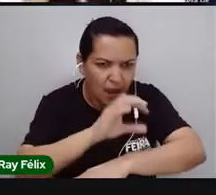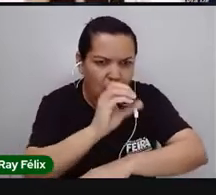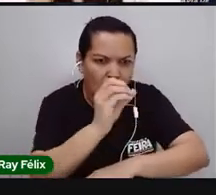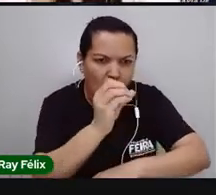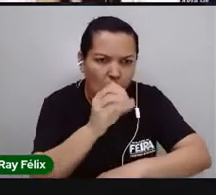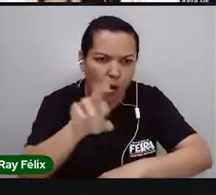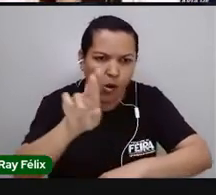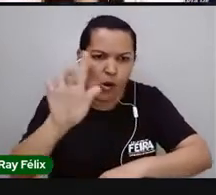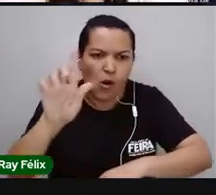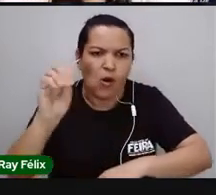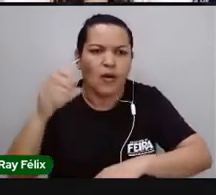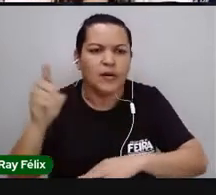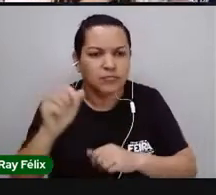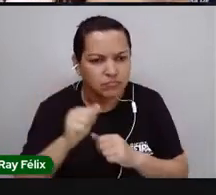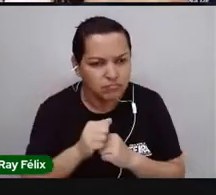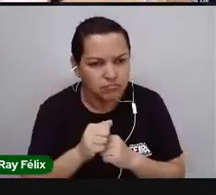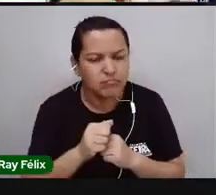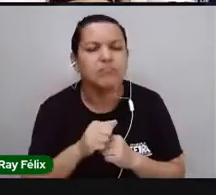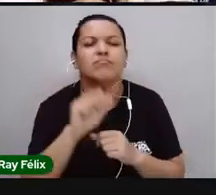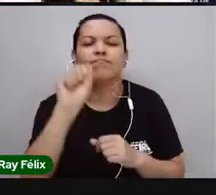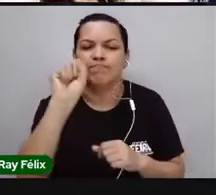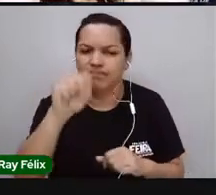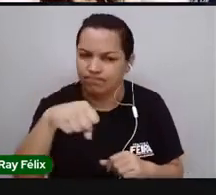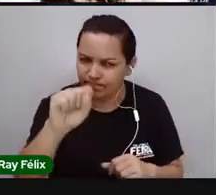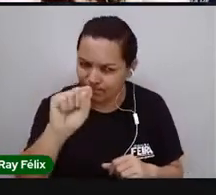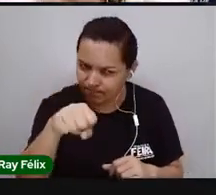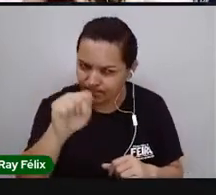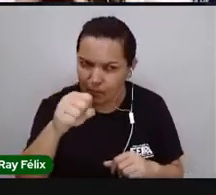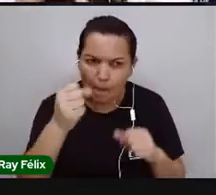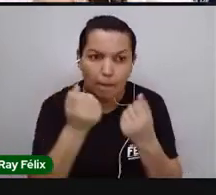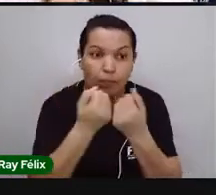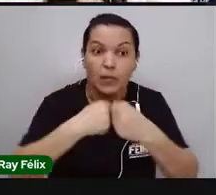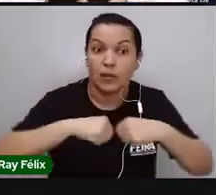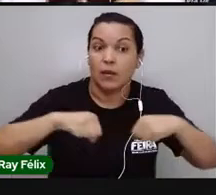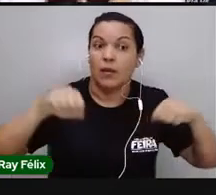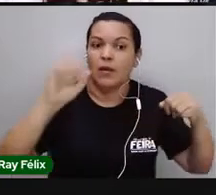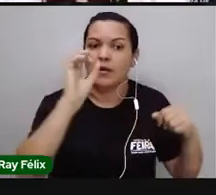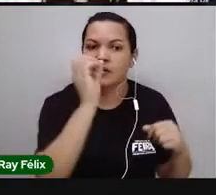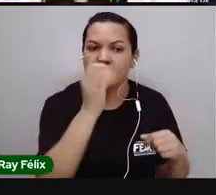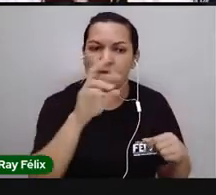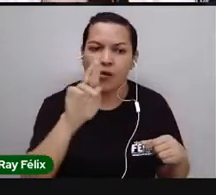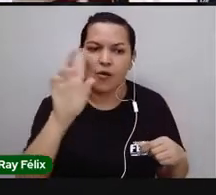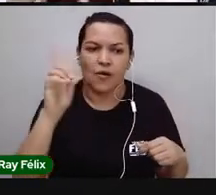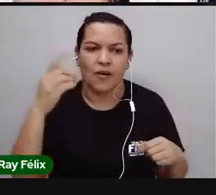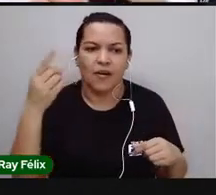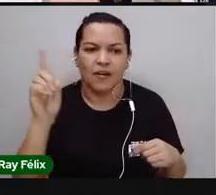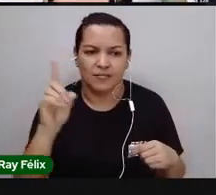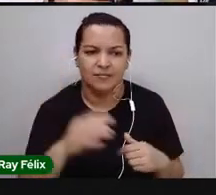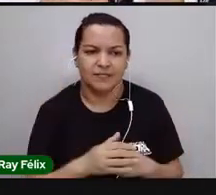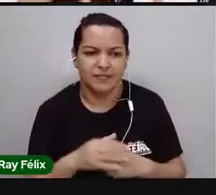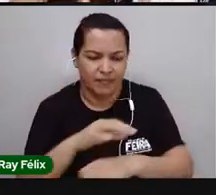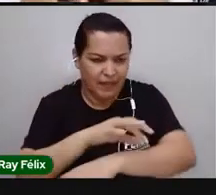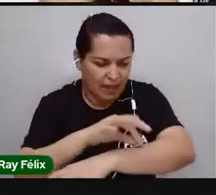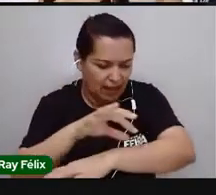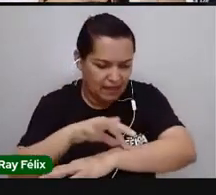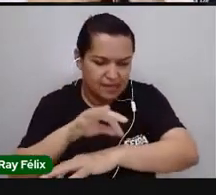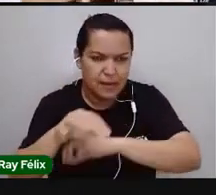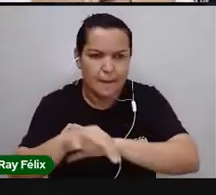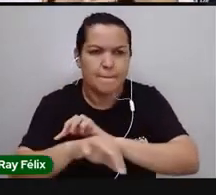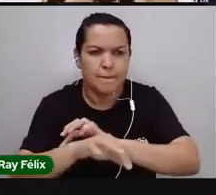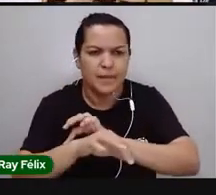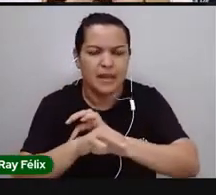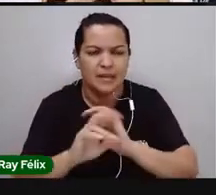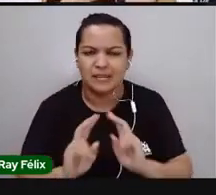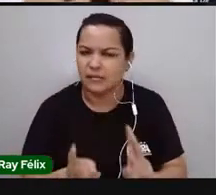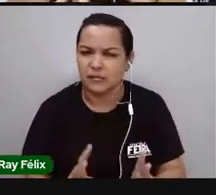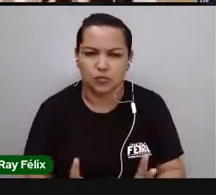Então, o maior órgão do nosso corpo é a nossa pele. E aí, a nossa pele, ela constantemente, ela vai